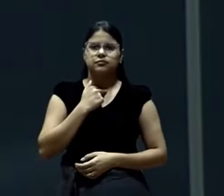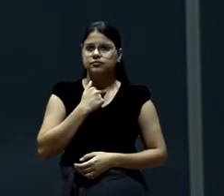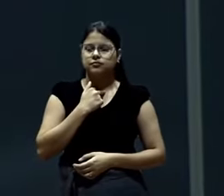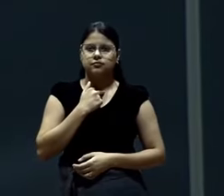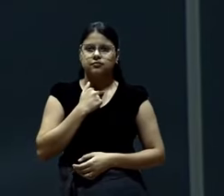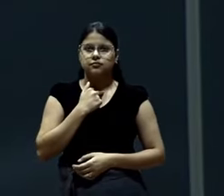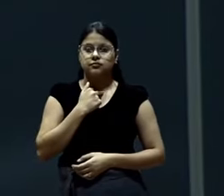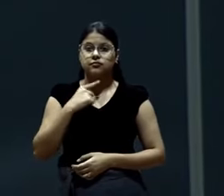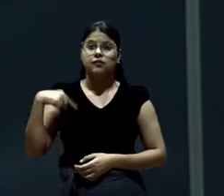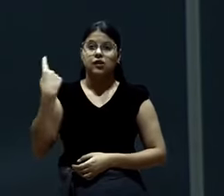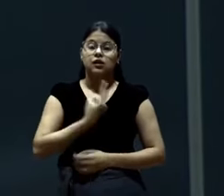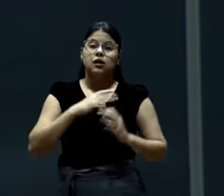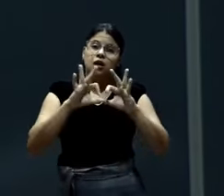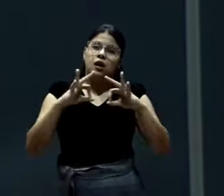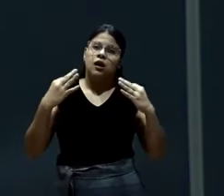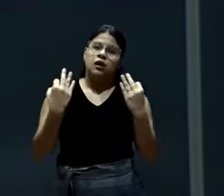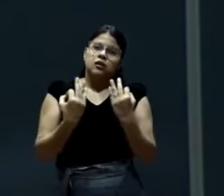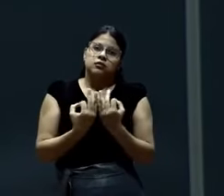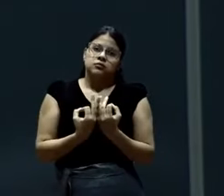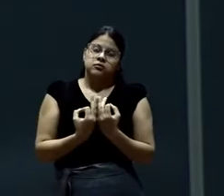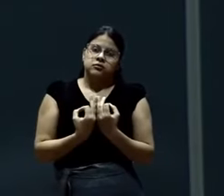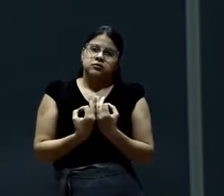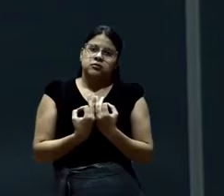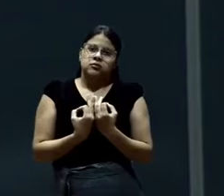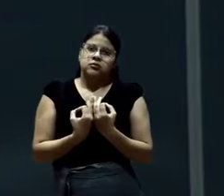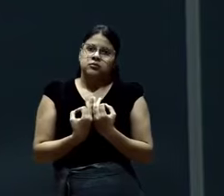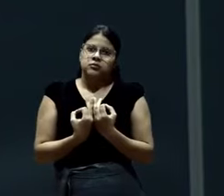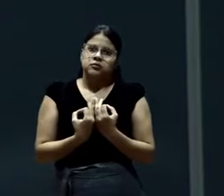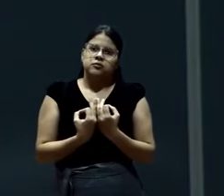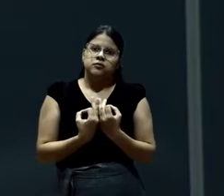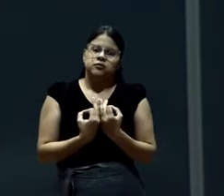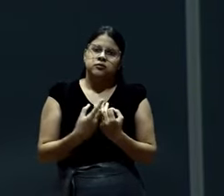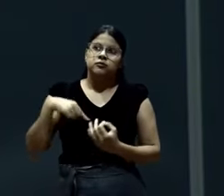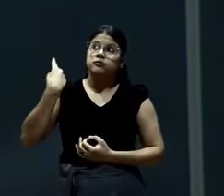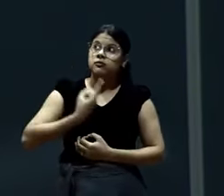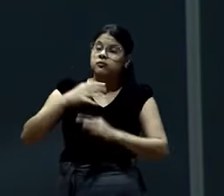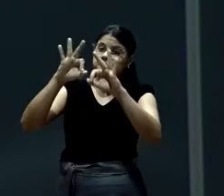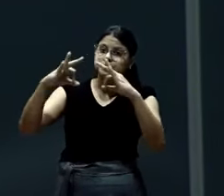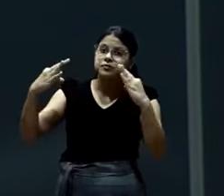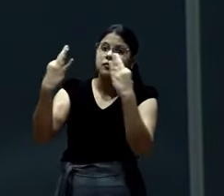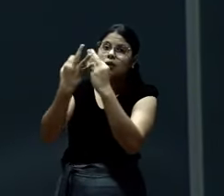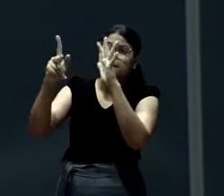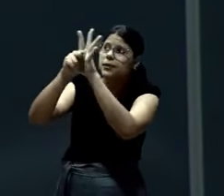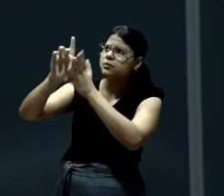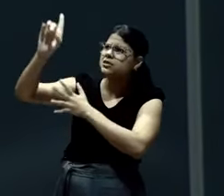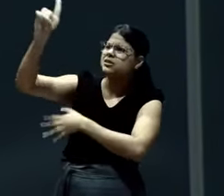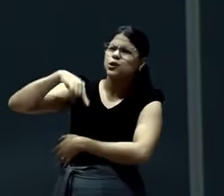Se somos família. Se somos irmãos. Se somos a família de Deus. Se somos igreja.